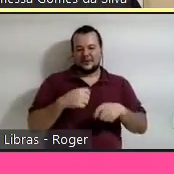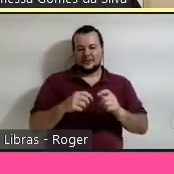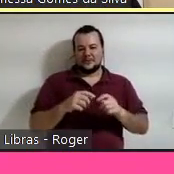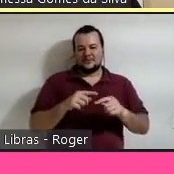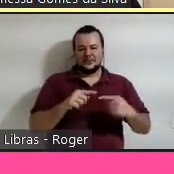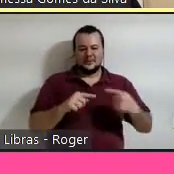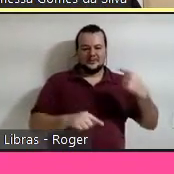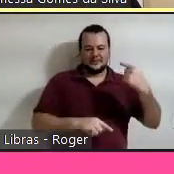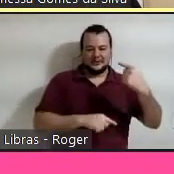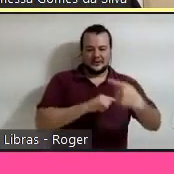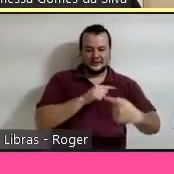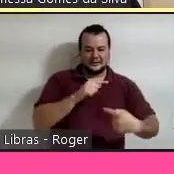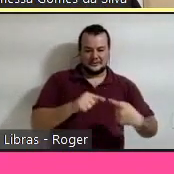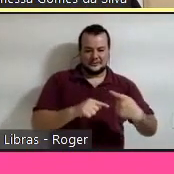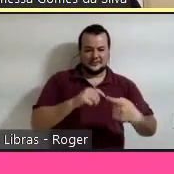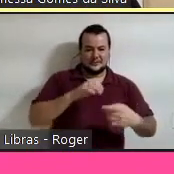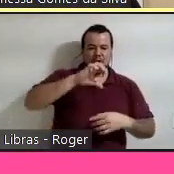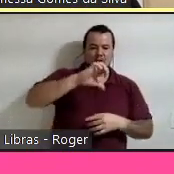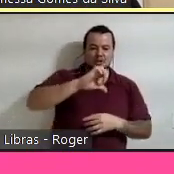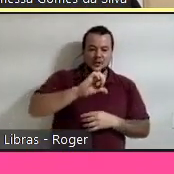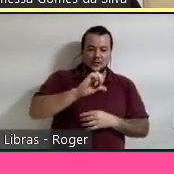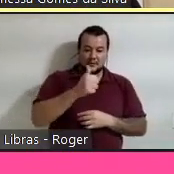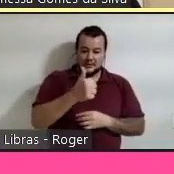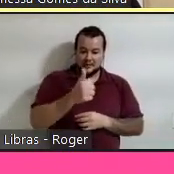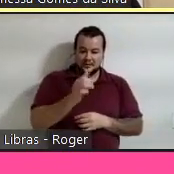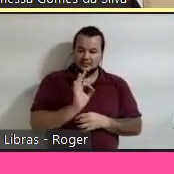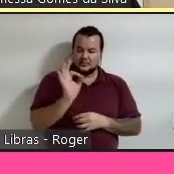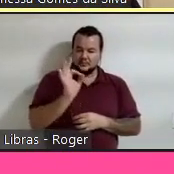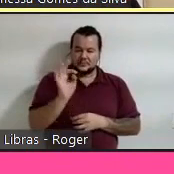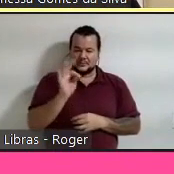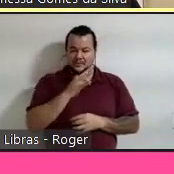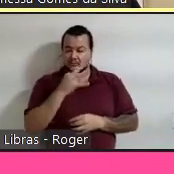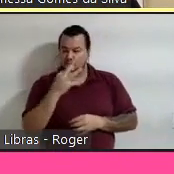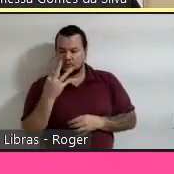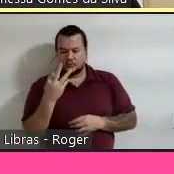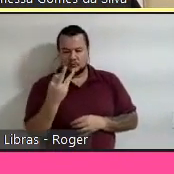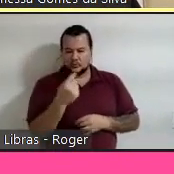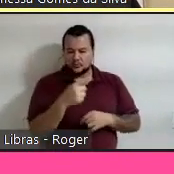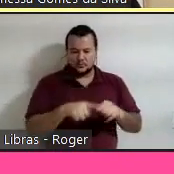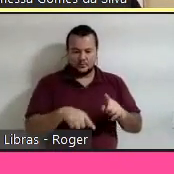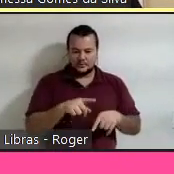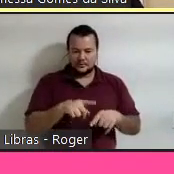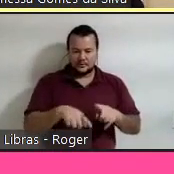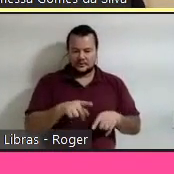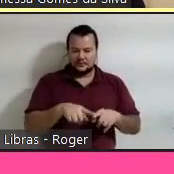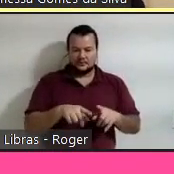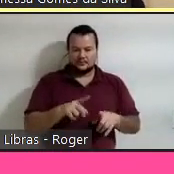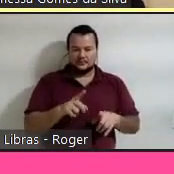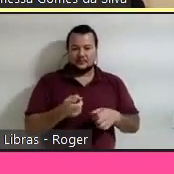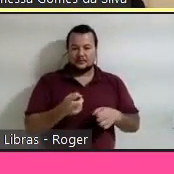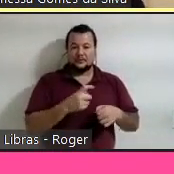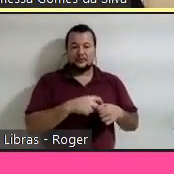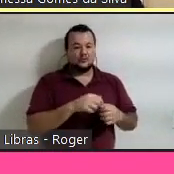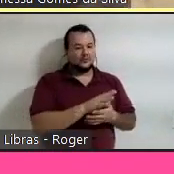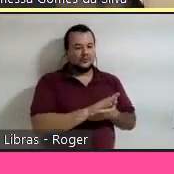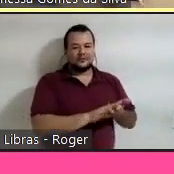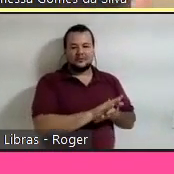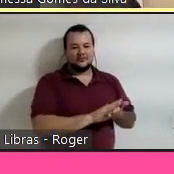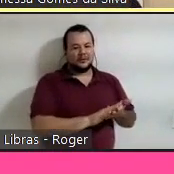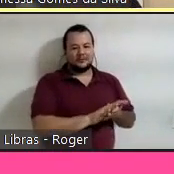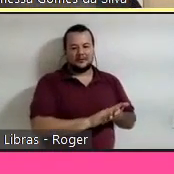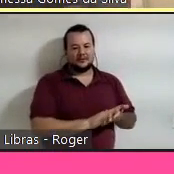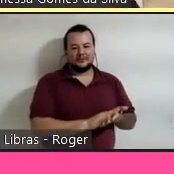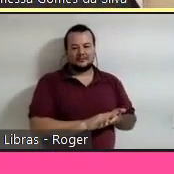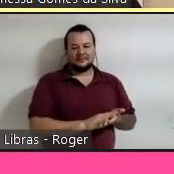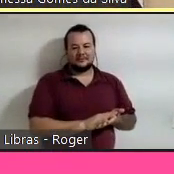91% de toda a massa de materiais e boa parte dela está no ambiente construído, não volta. isso vai virar